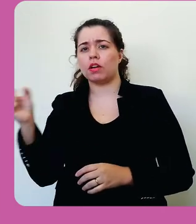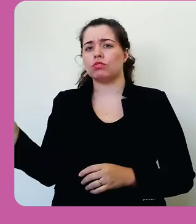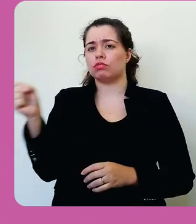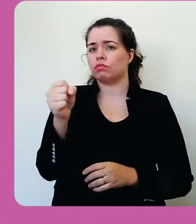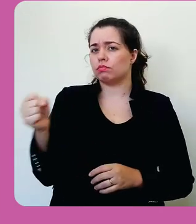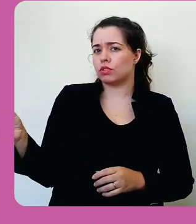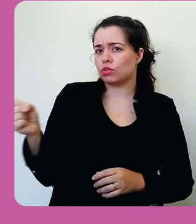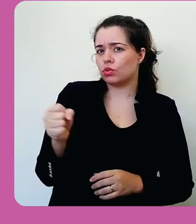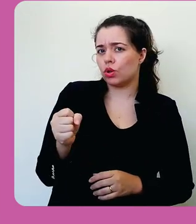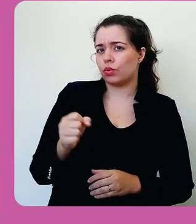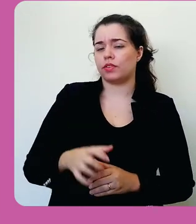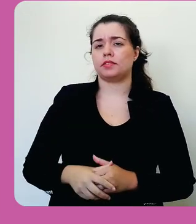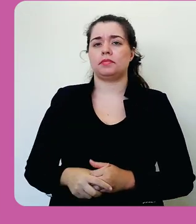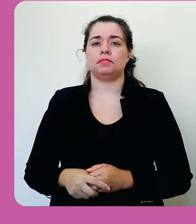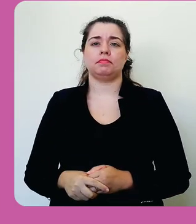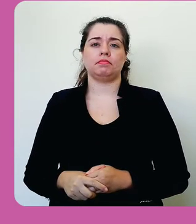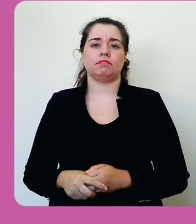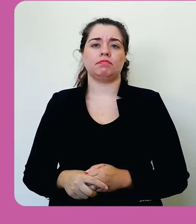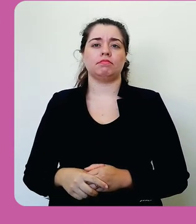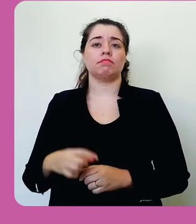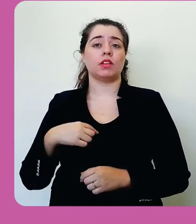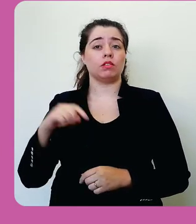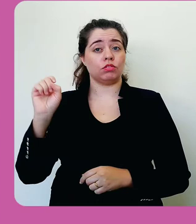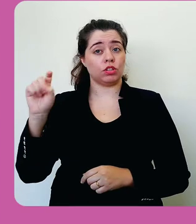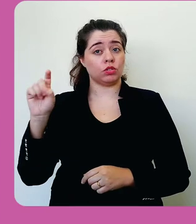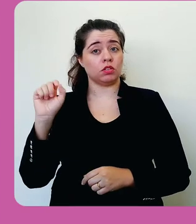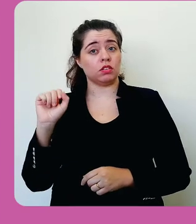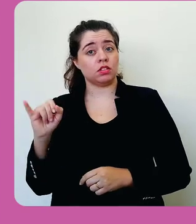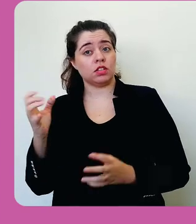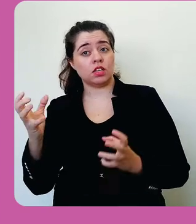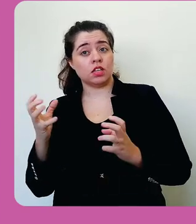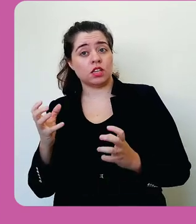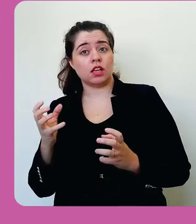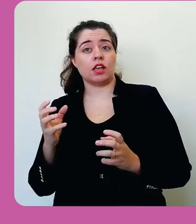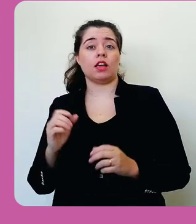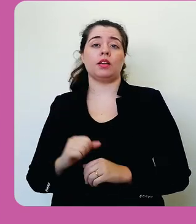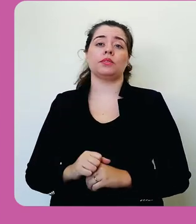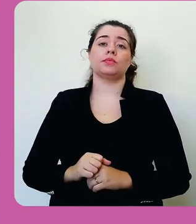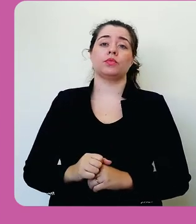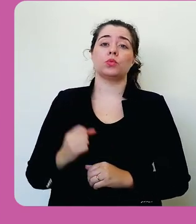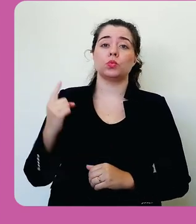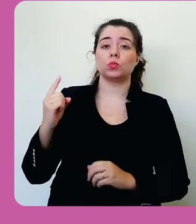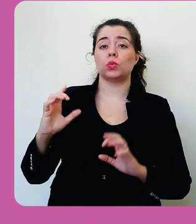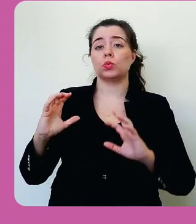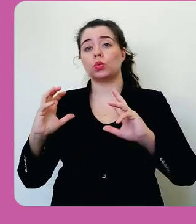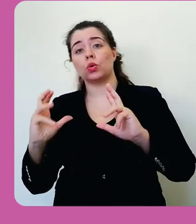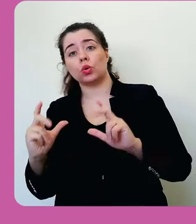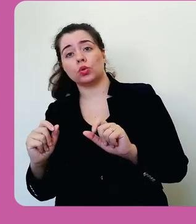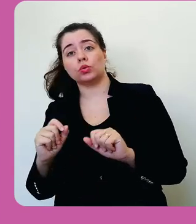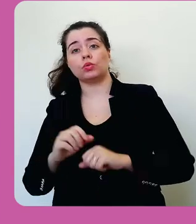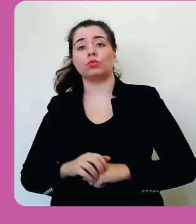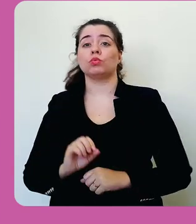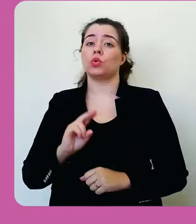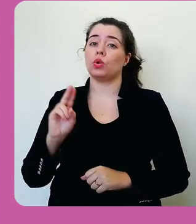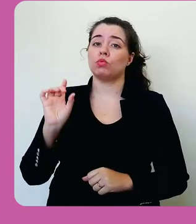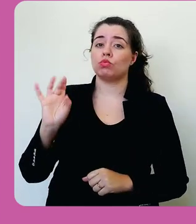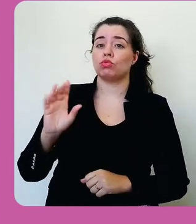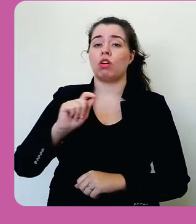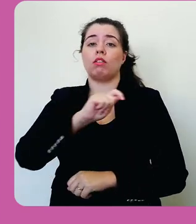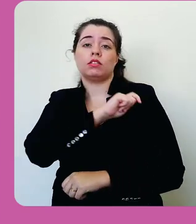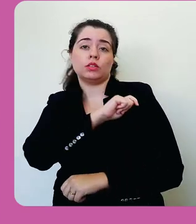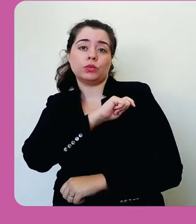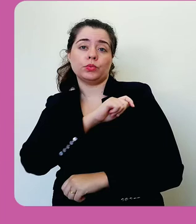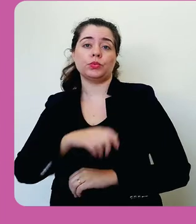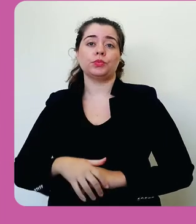usuários dentro desse grupo. Então, eu seleciono se eu quero apenas estudantes ou todos eles, vou